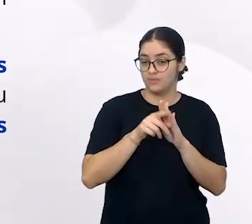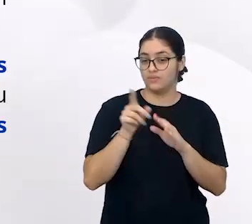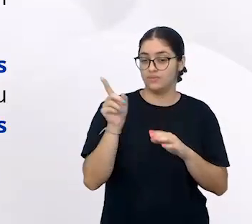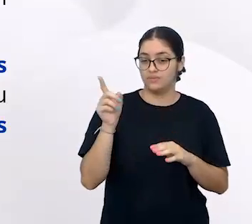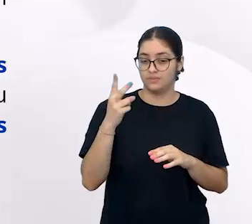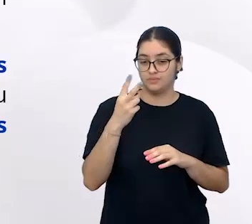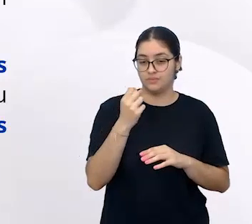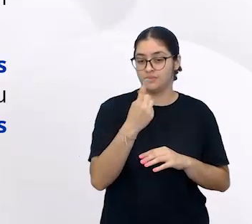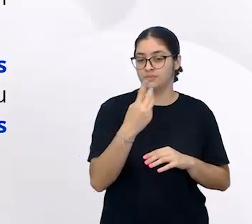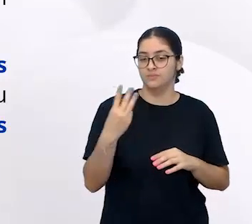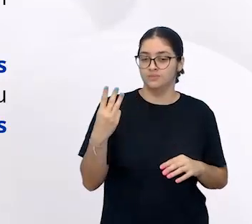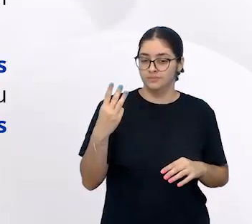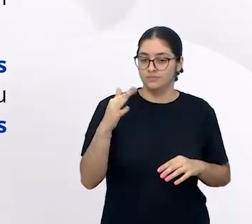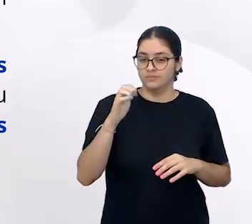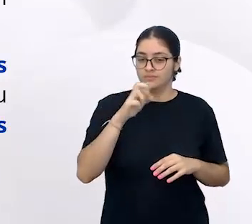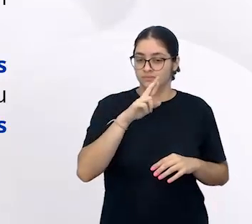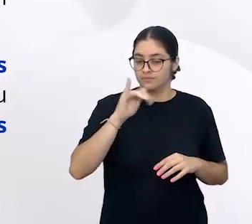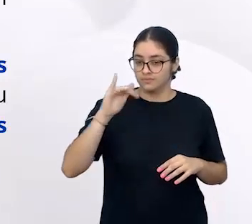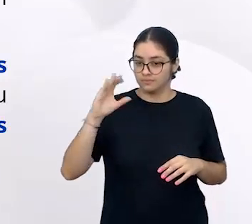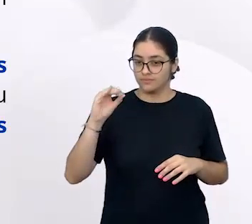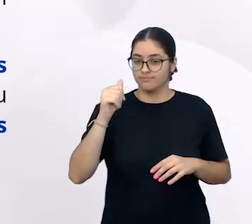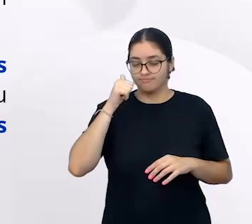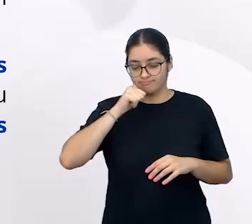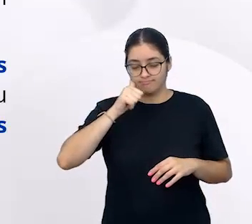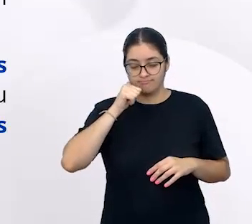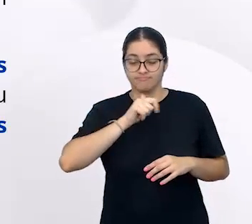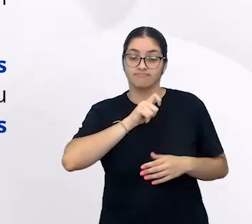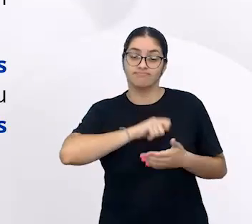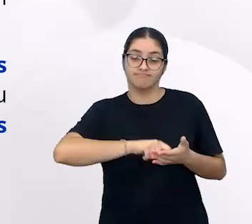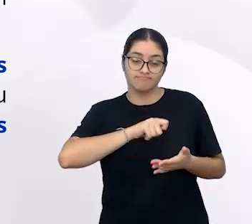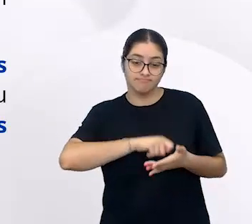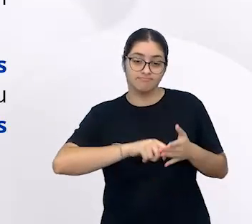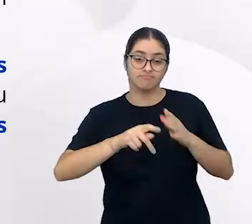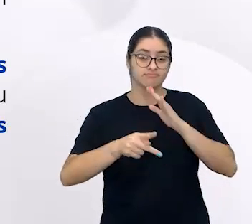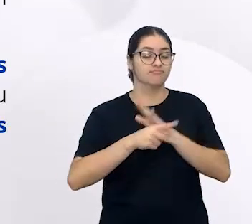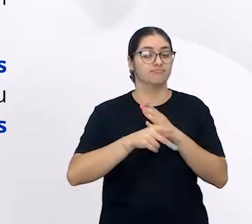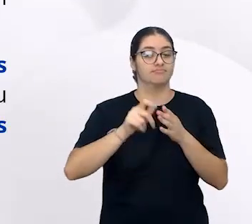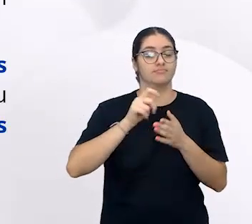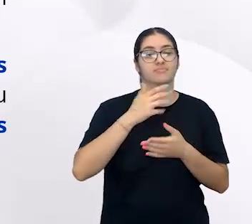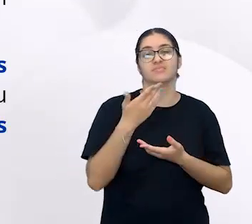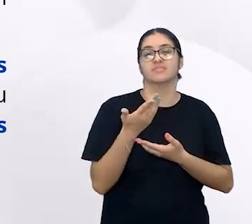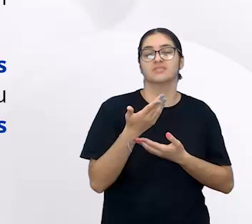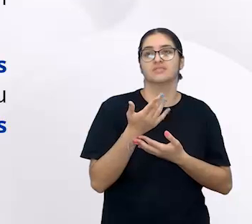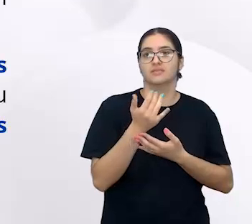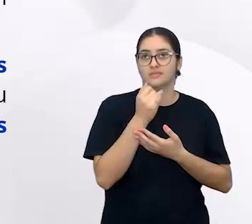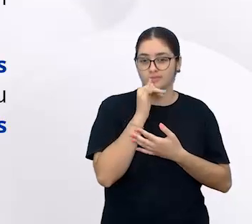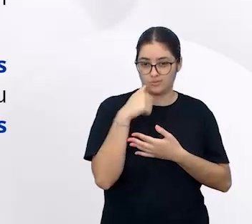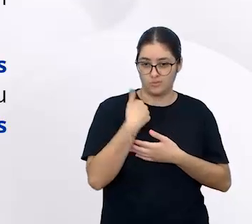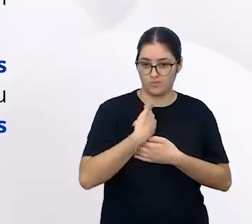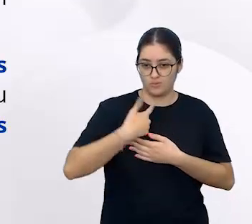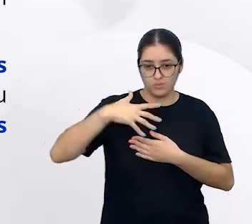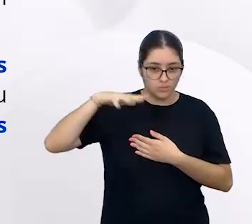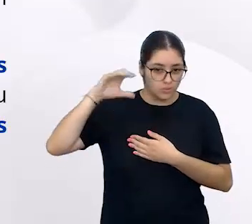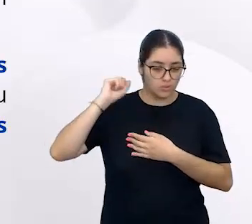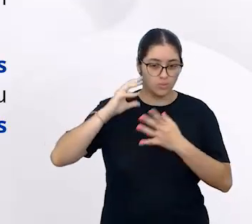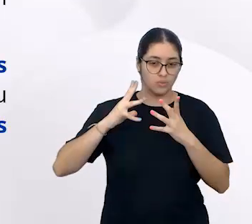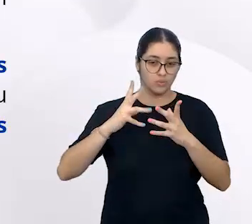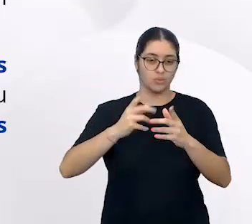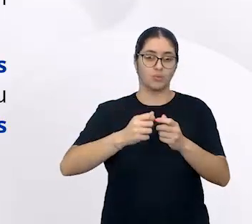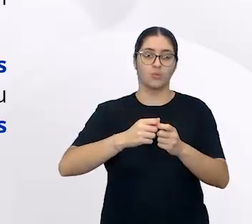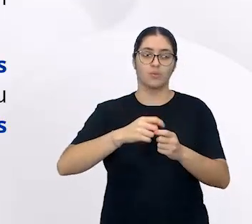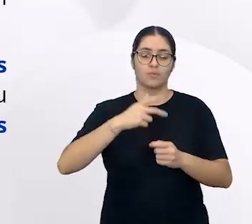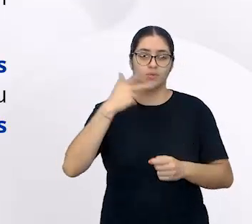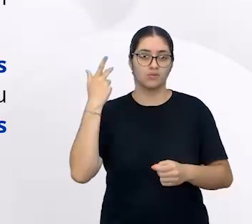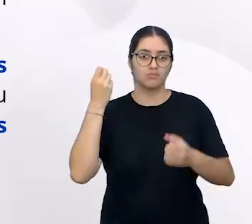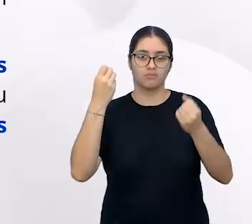2013, onde ela fala sobre as escritas silábico-alfabéticas. E ela diz assim, que nós ouvimos tudo aquilo que está sendo